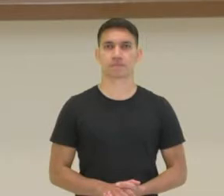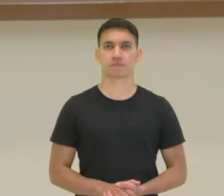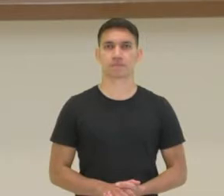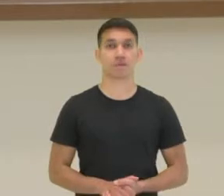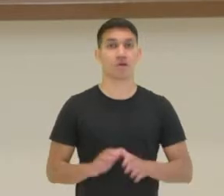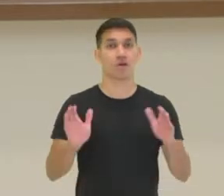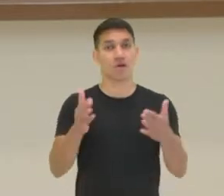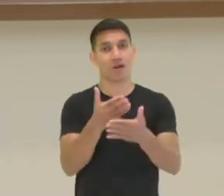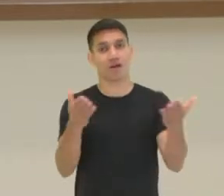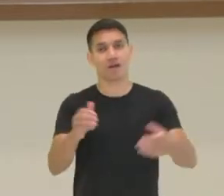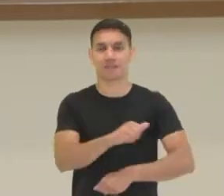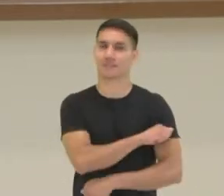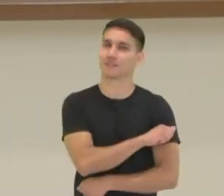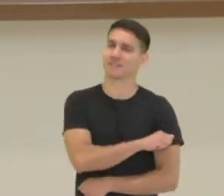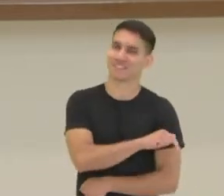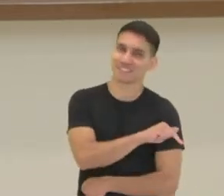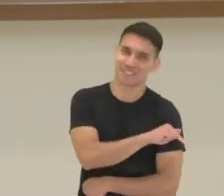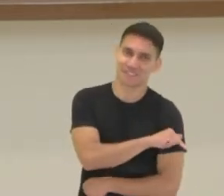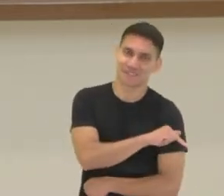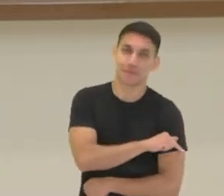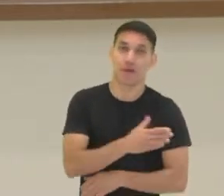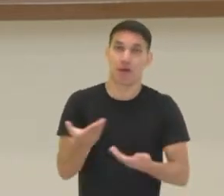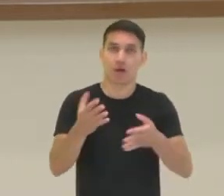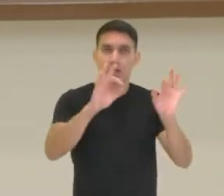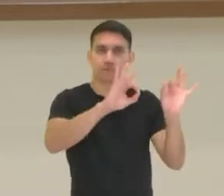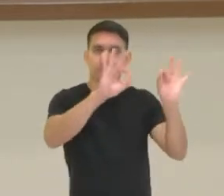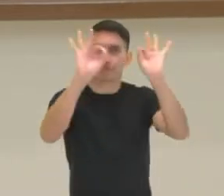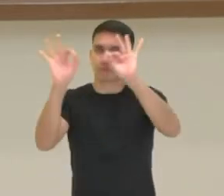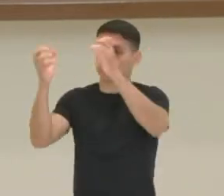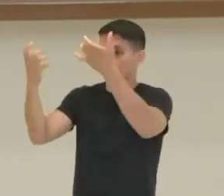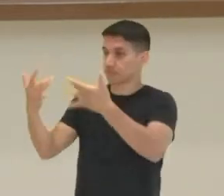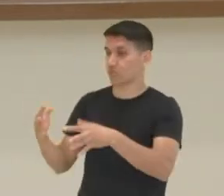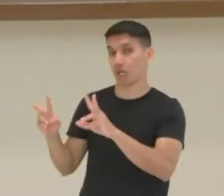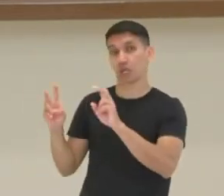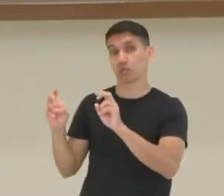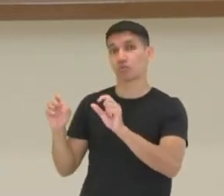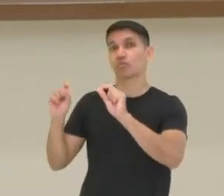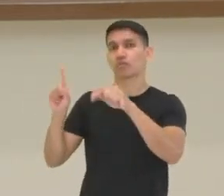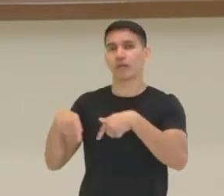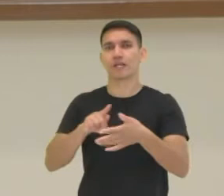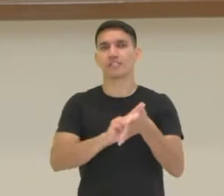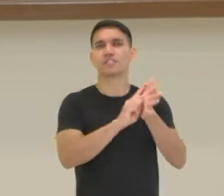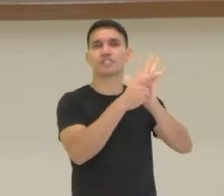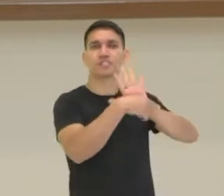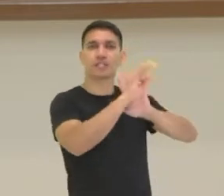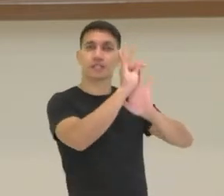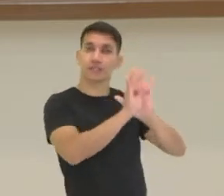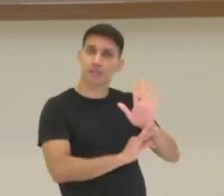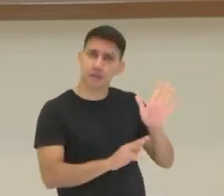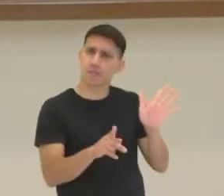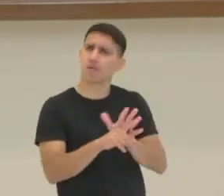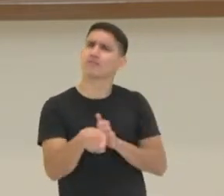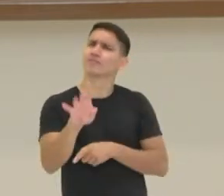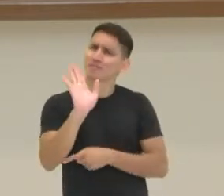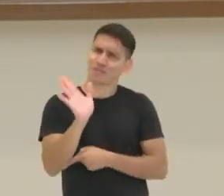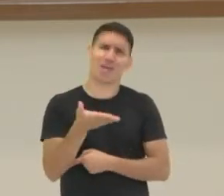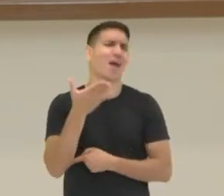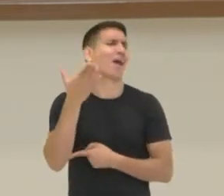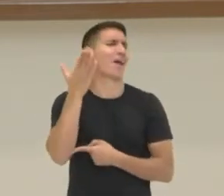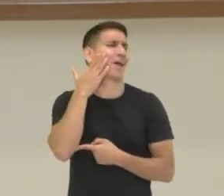Olá, estudantes do sétimo ano! Neste vídeo vamos falar sobre um gênero textual com o qual vocês são muito